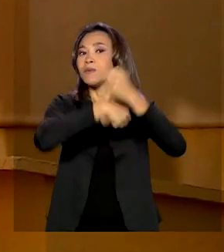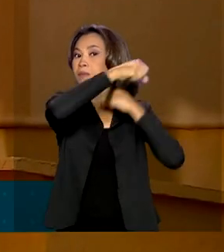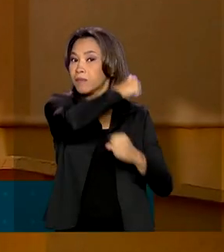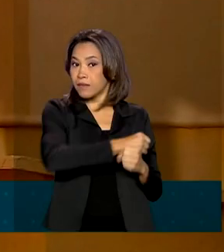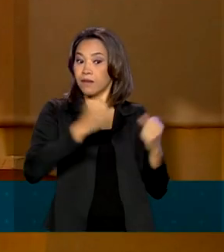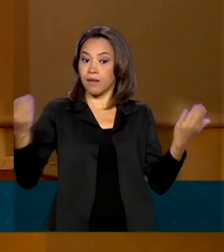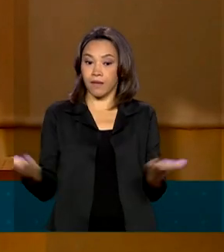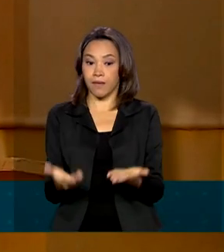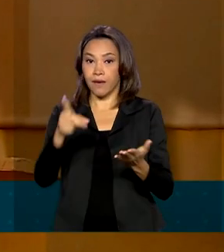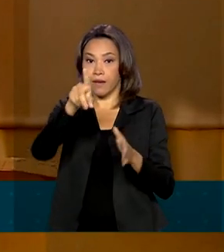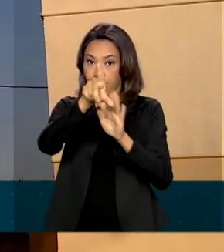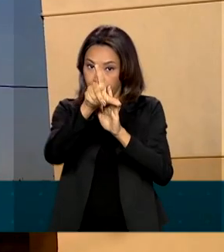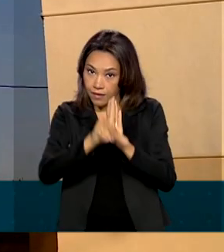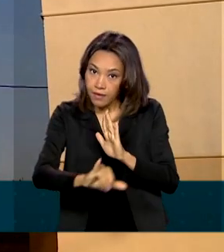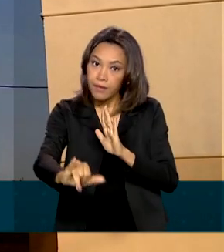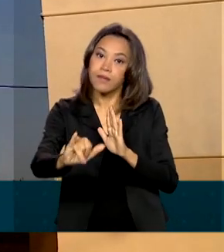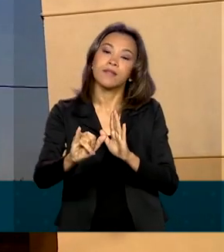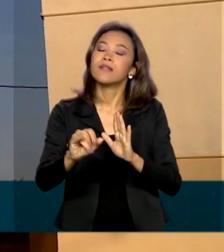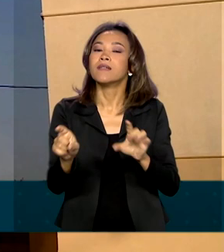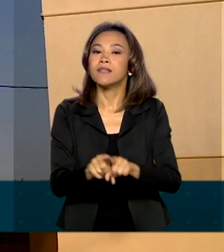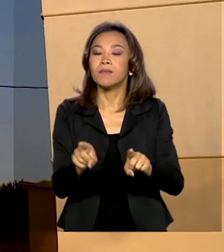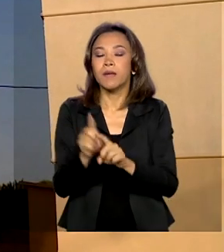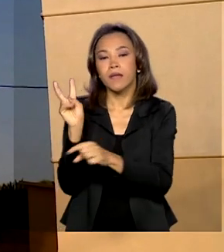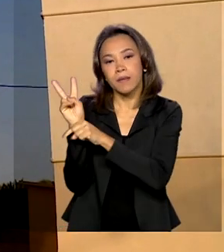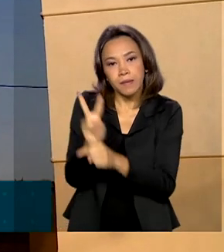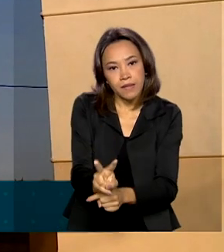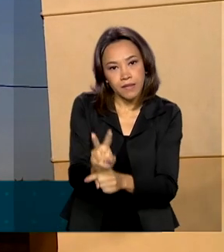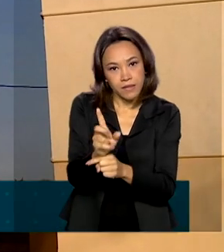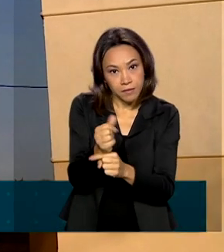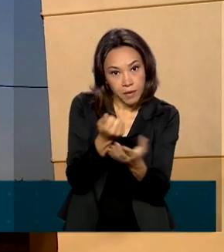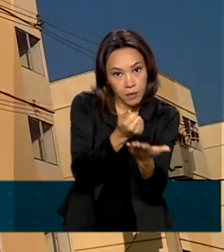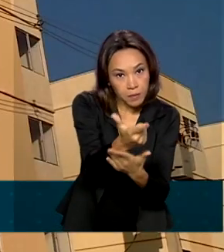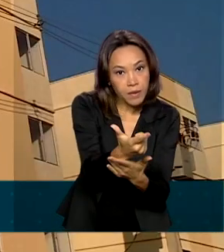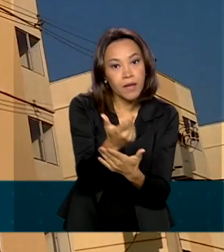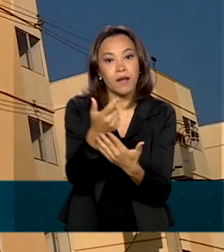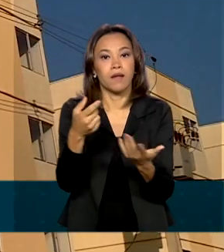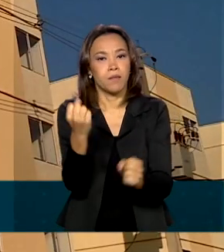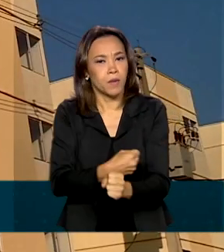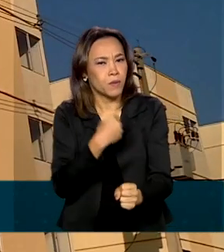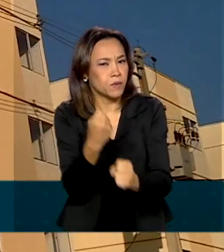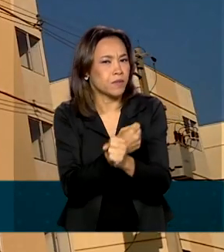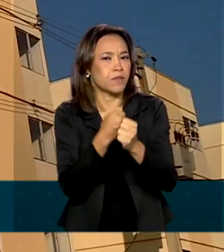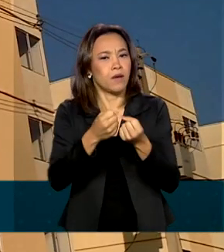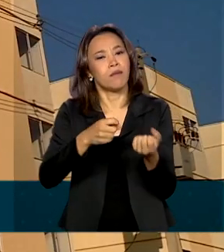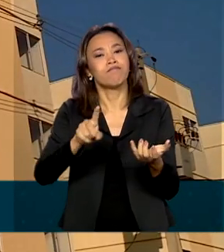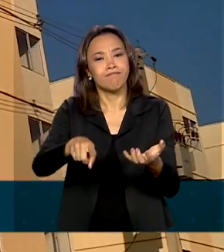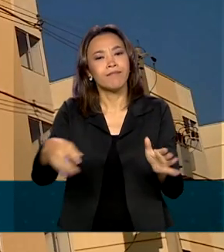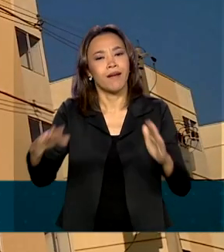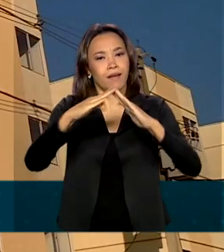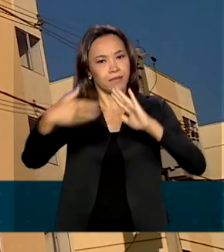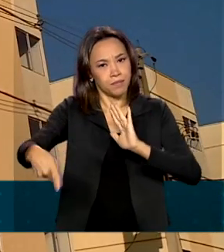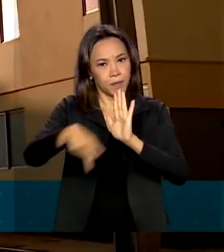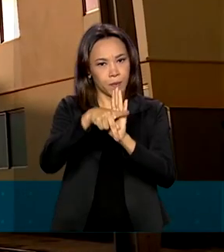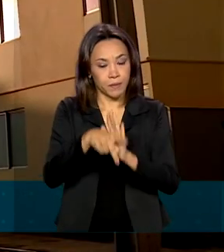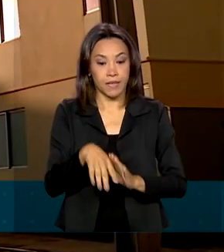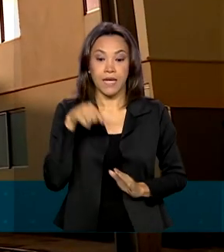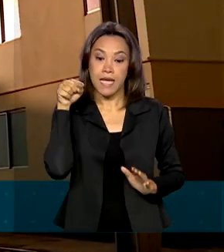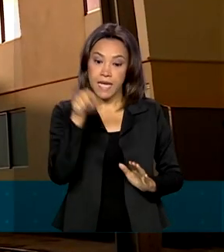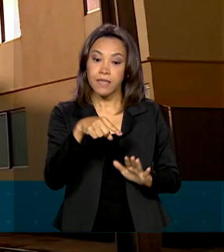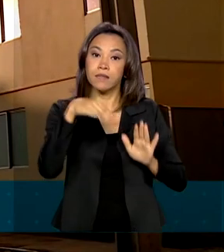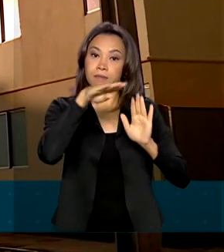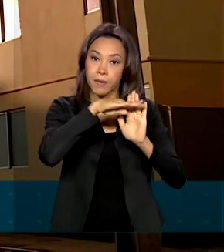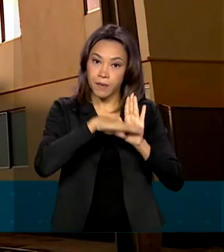lei e regulamenta a concessão de financiamento e subsídio para a compra da casa própria. O programa